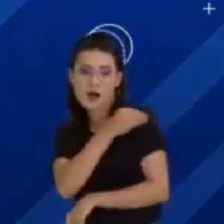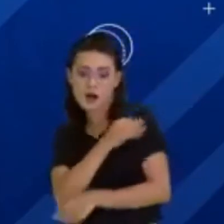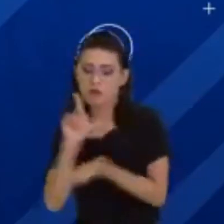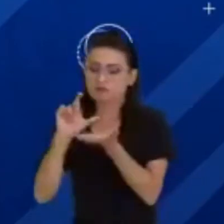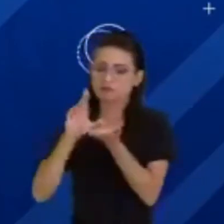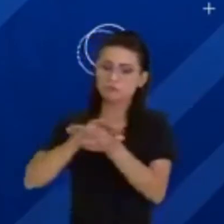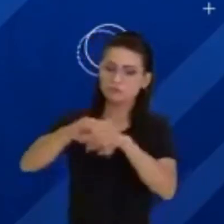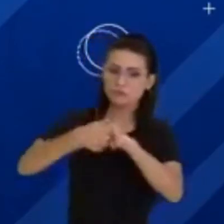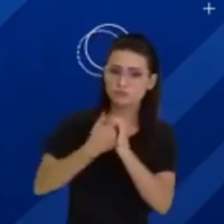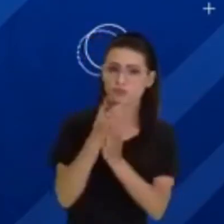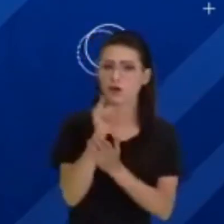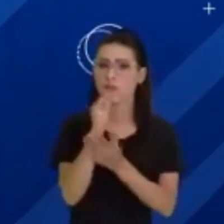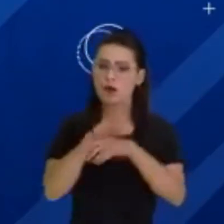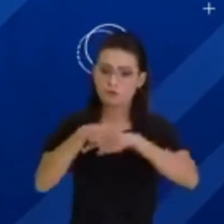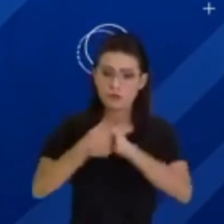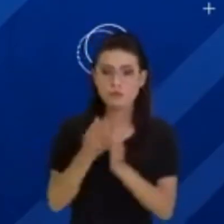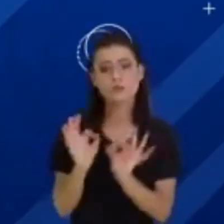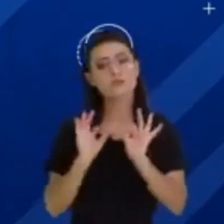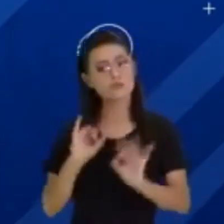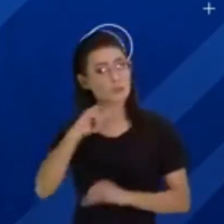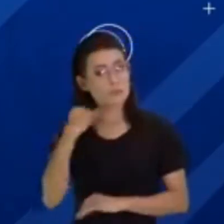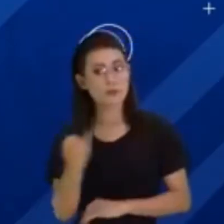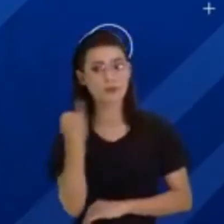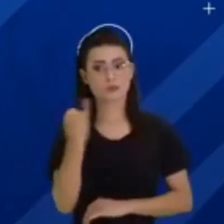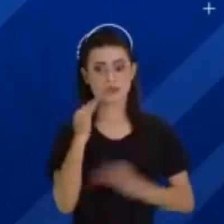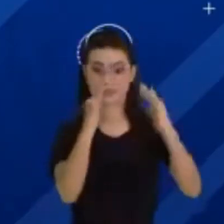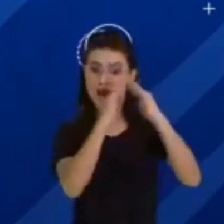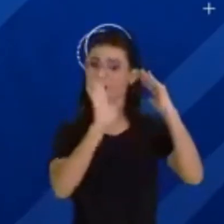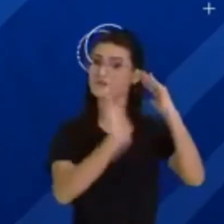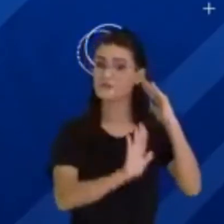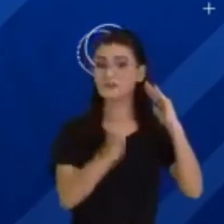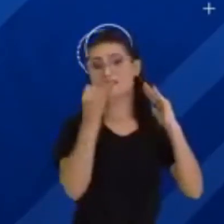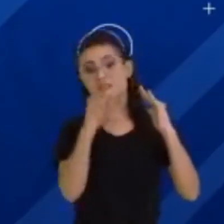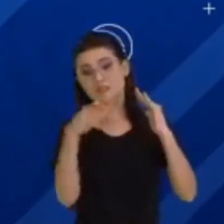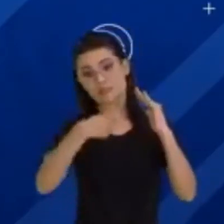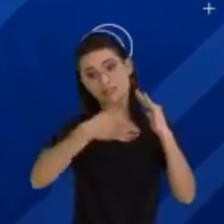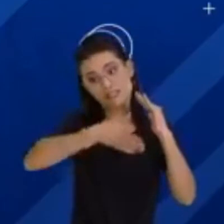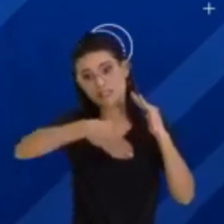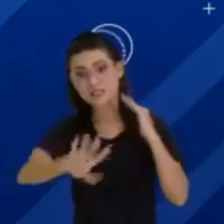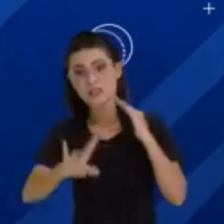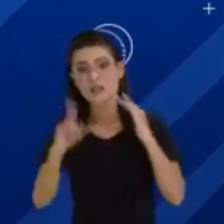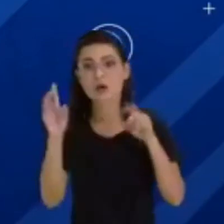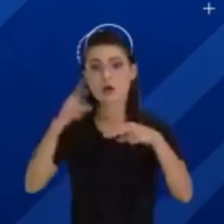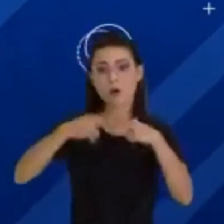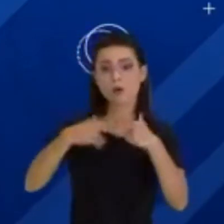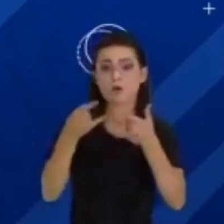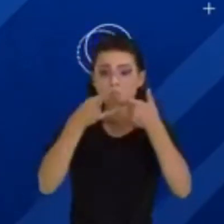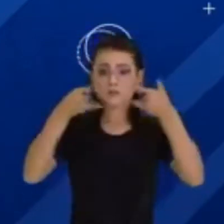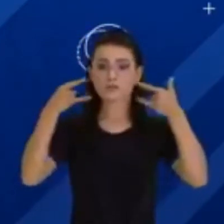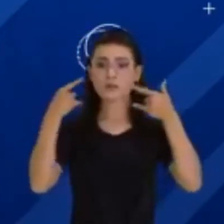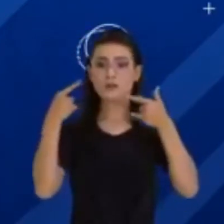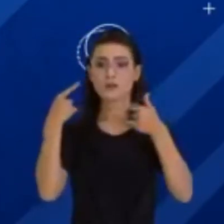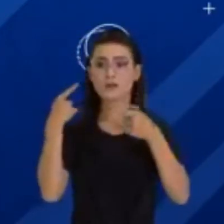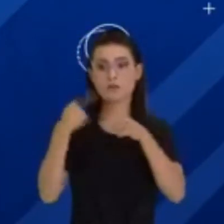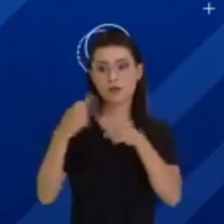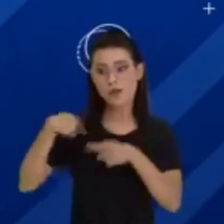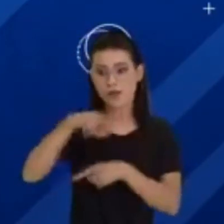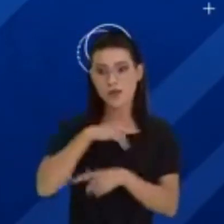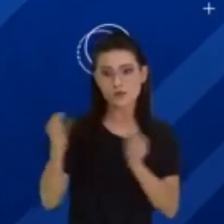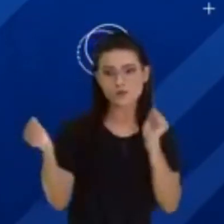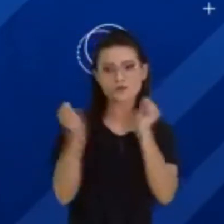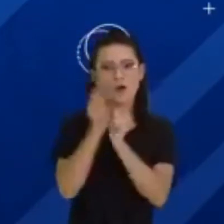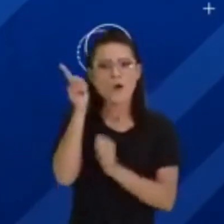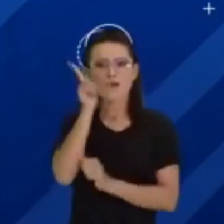evite sair de casa. Mas se você tiver que sair, utilize máscaras. Juntos, iremos superar essa pandemia.